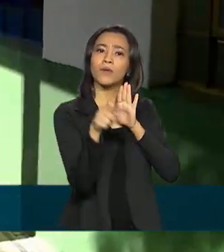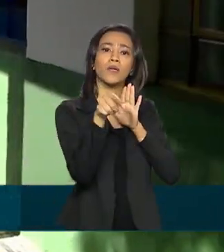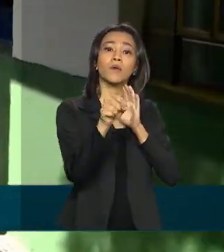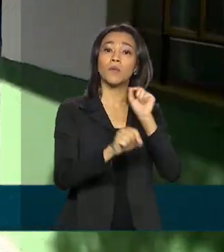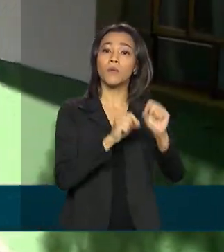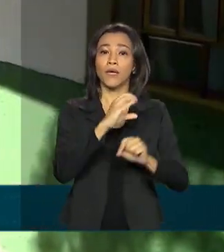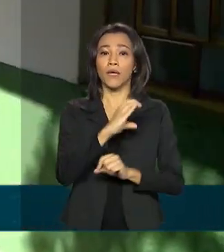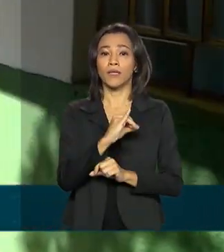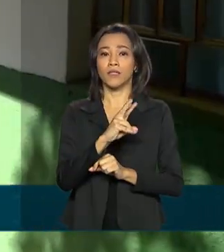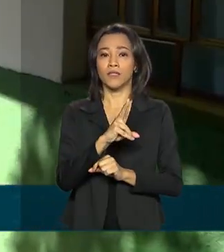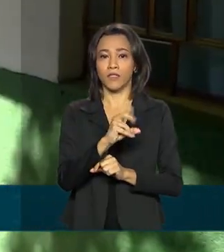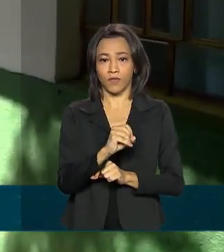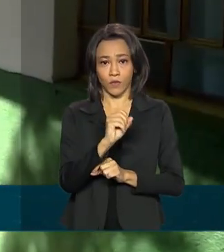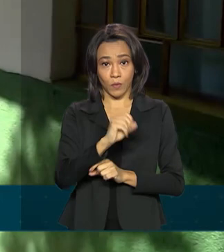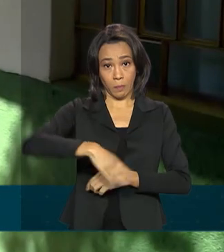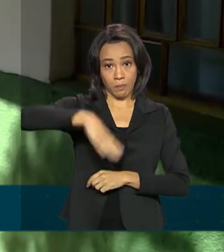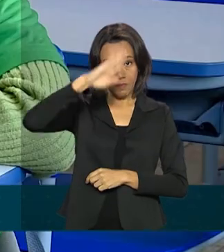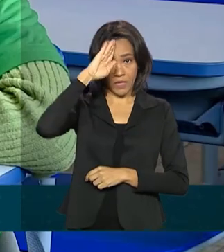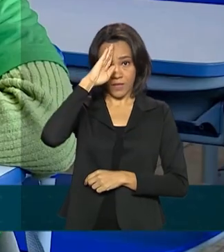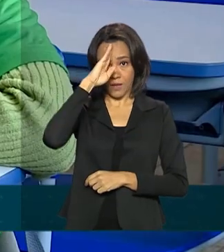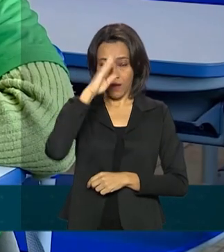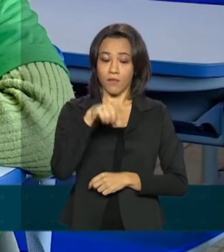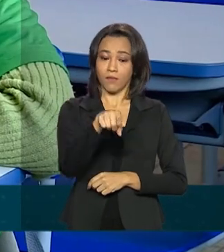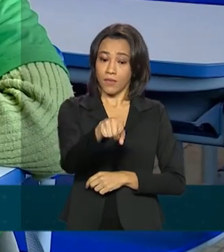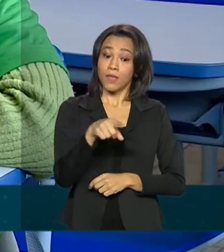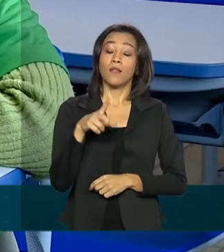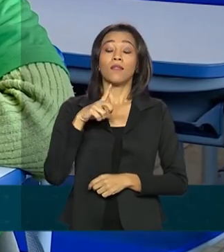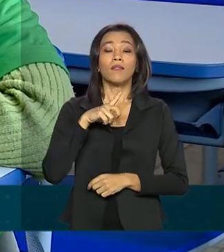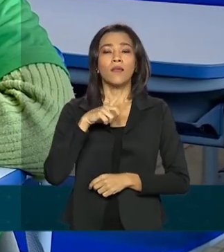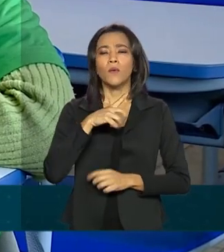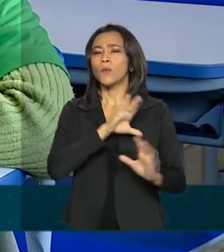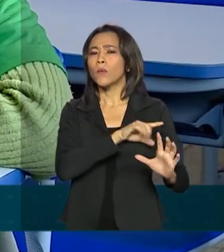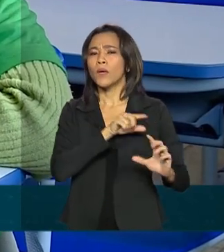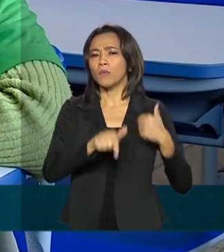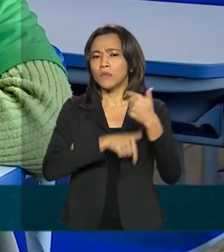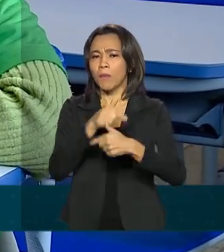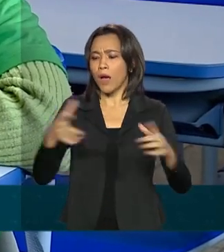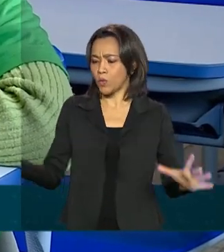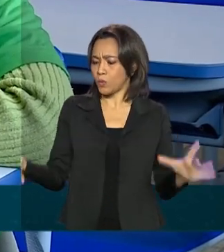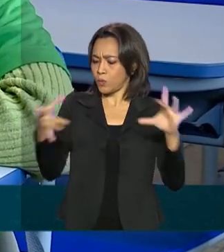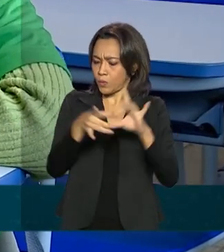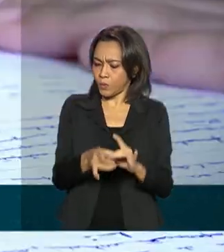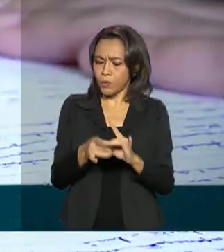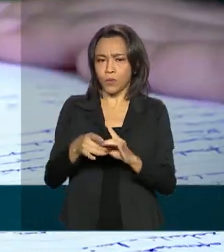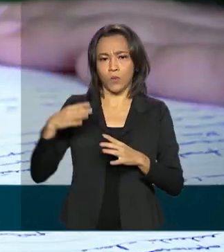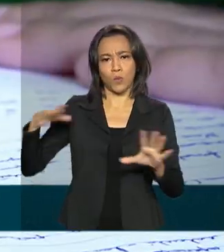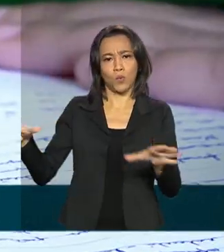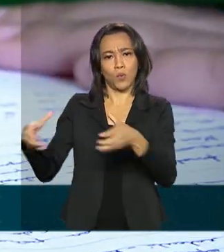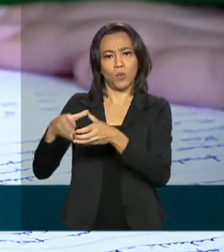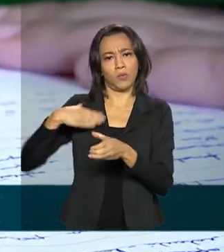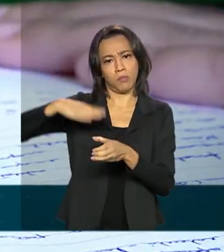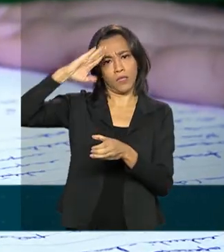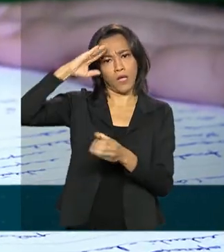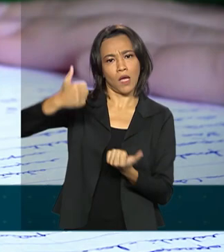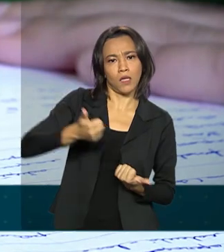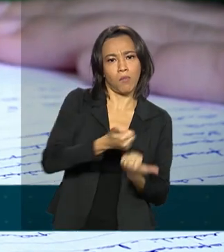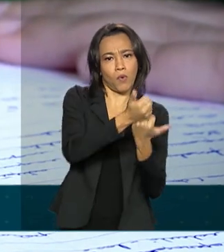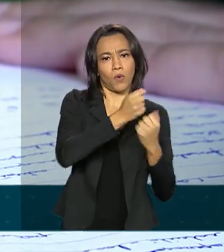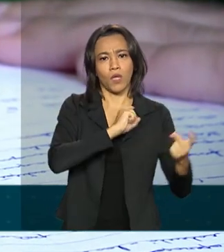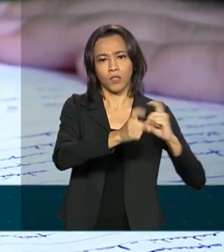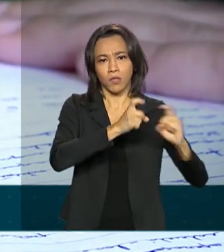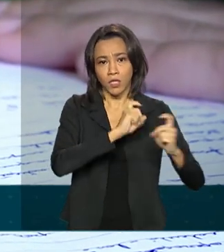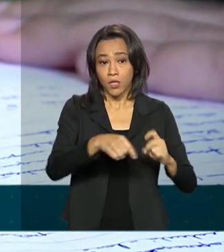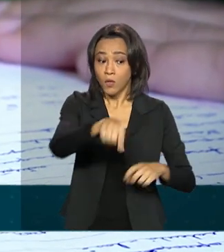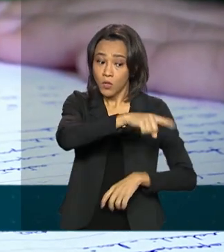Escolas Cívico-Militares. A iniciativa prevê uma atuação conjunta, com militares no apoio à gestão escolar e os professores no